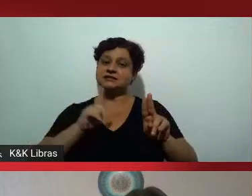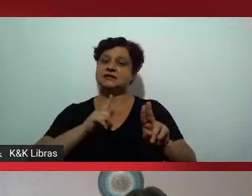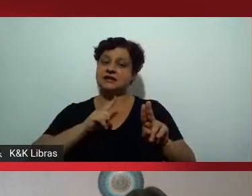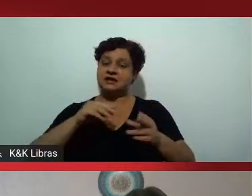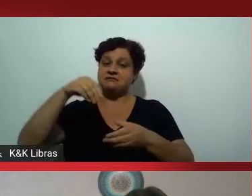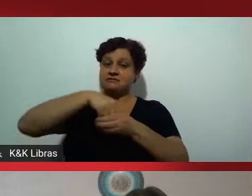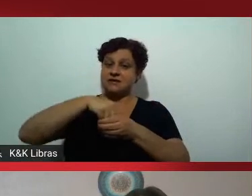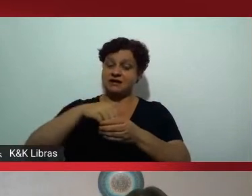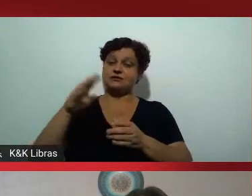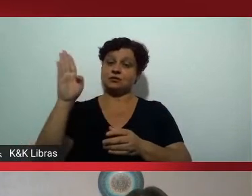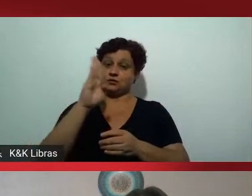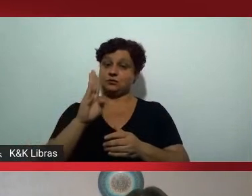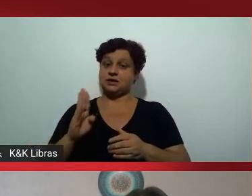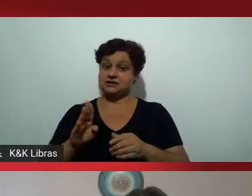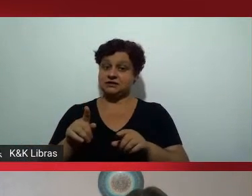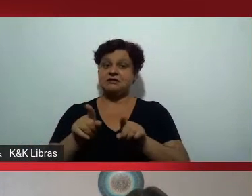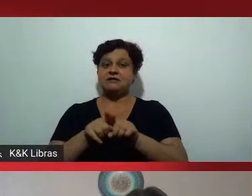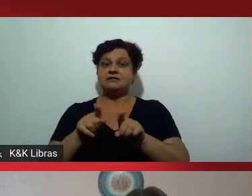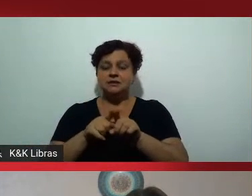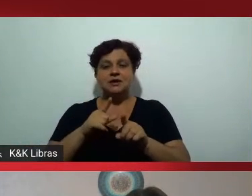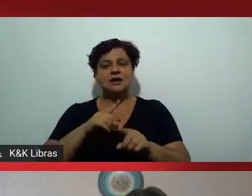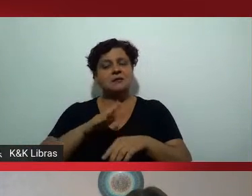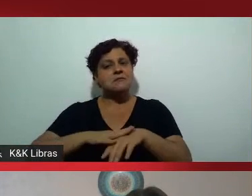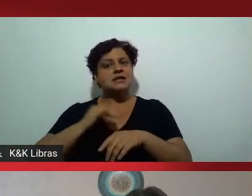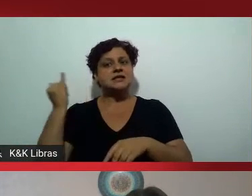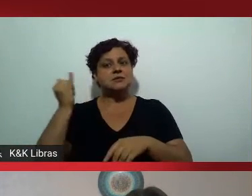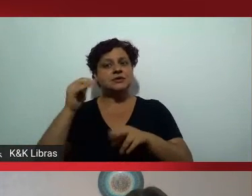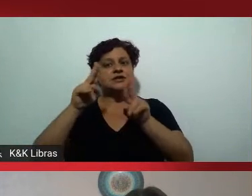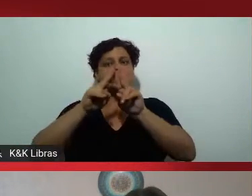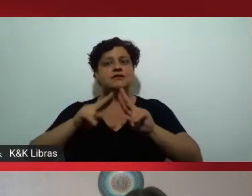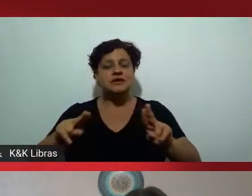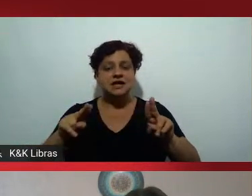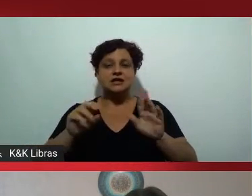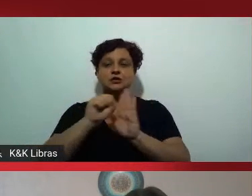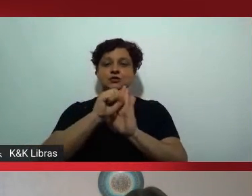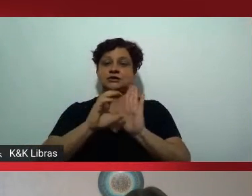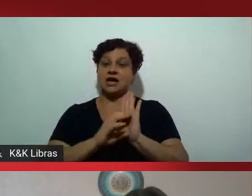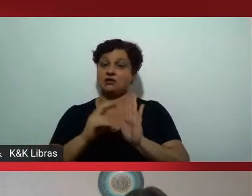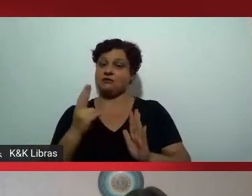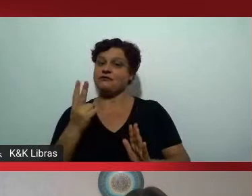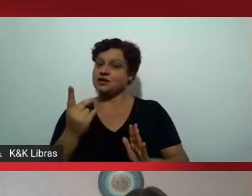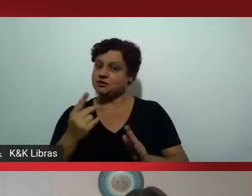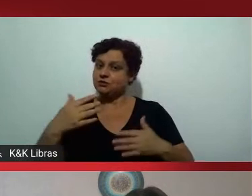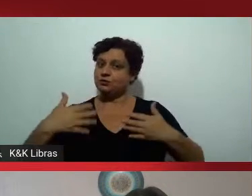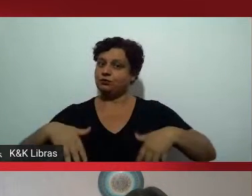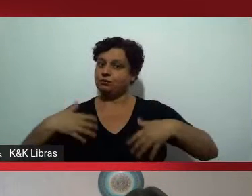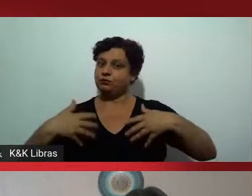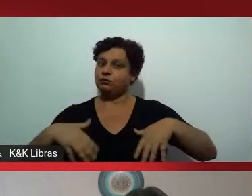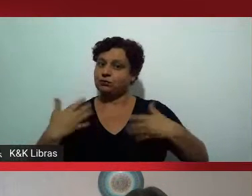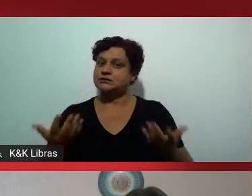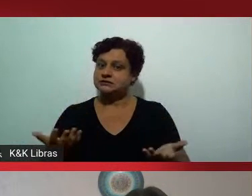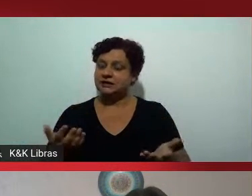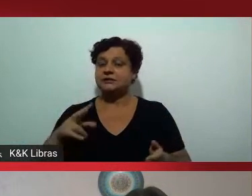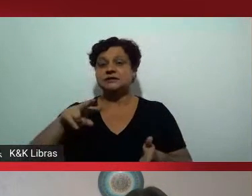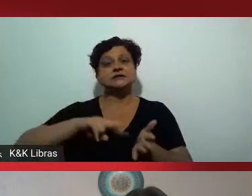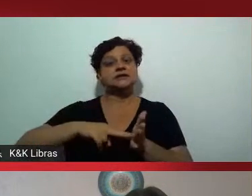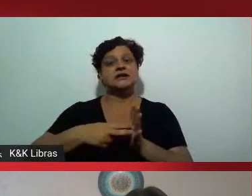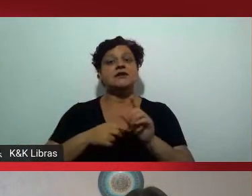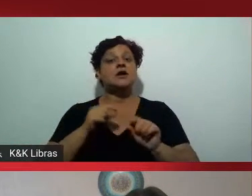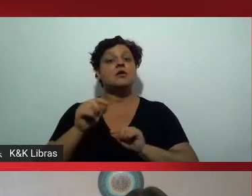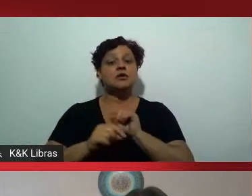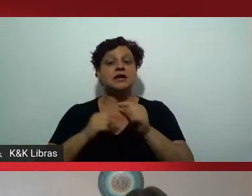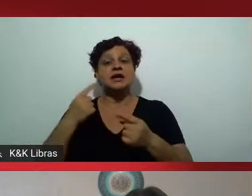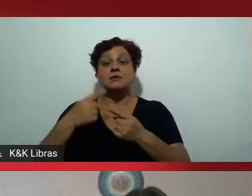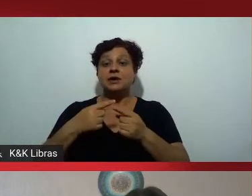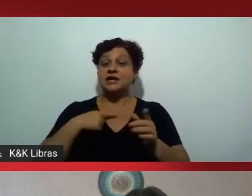país e também entre as mais importantes universidades do século XXI. E isso porque é associado a um